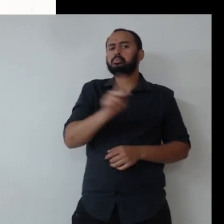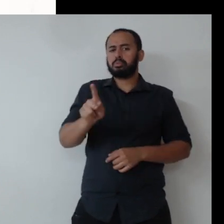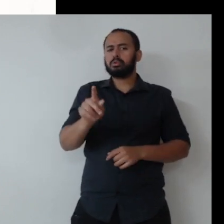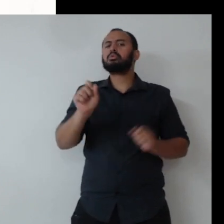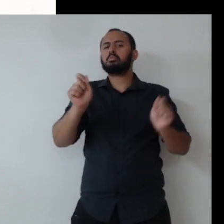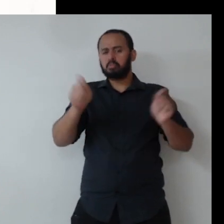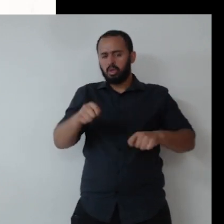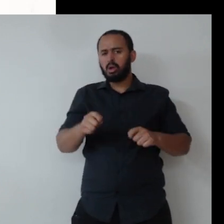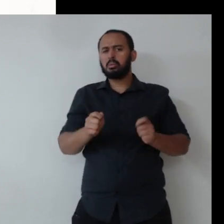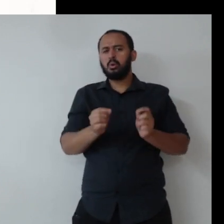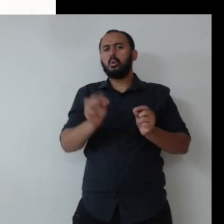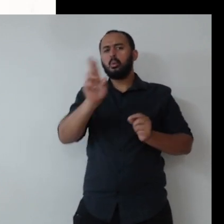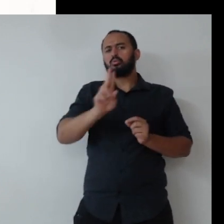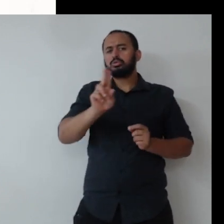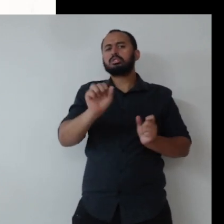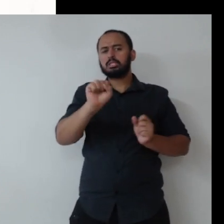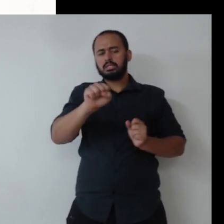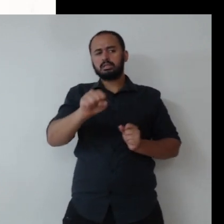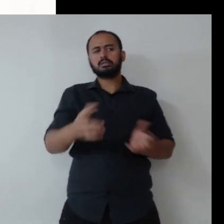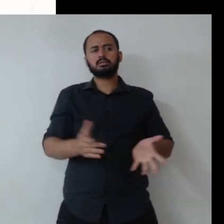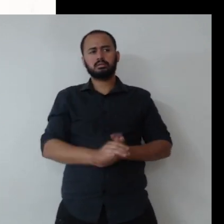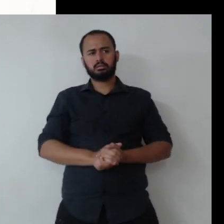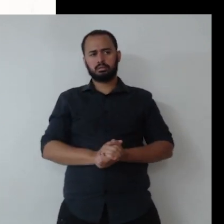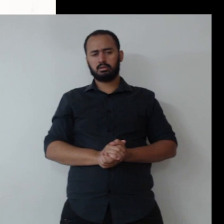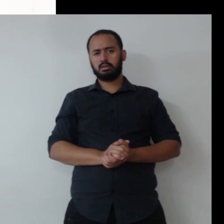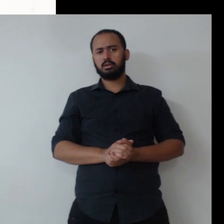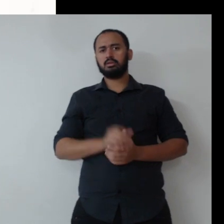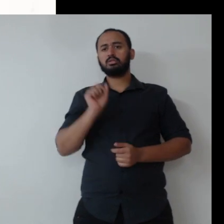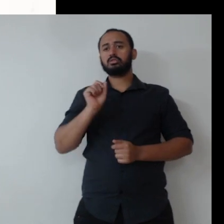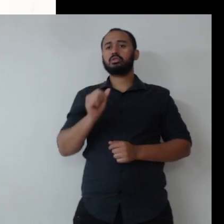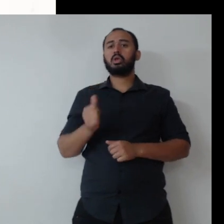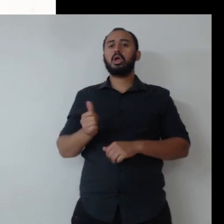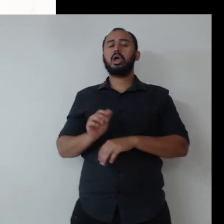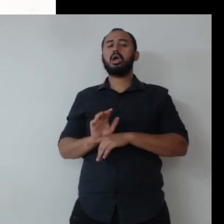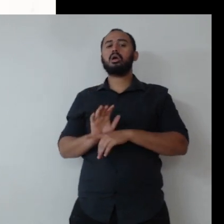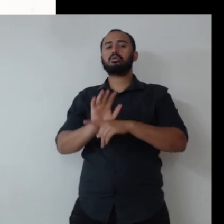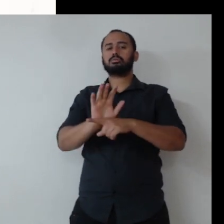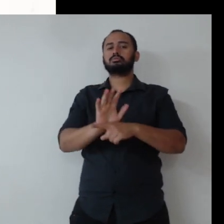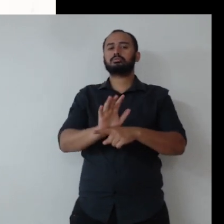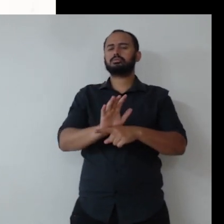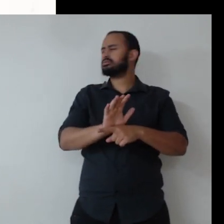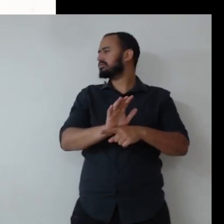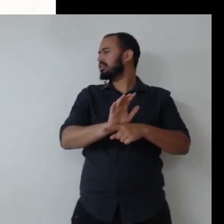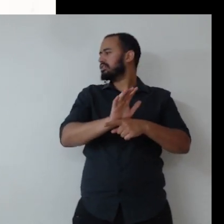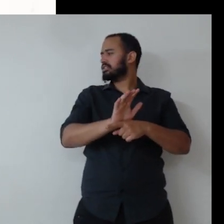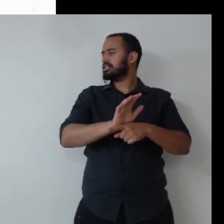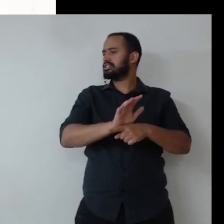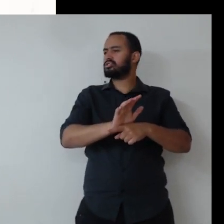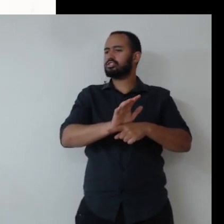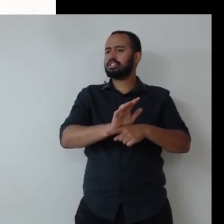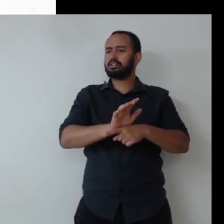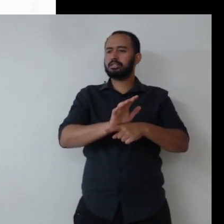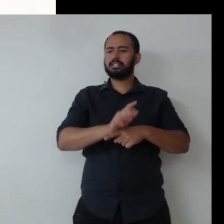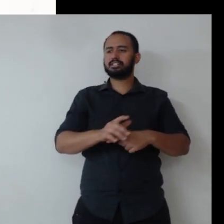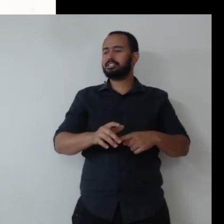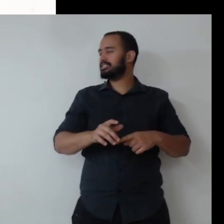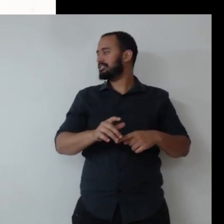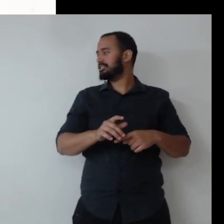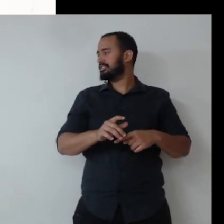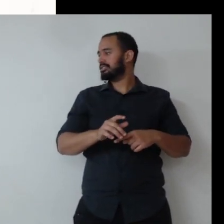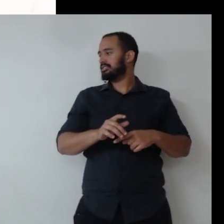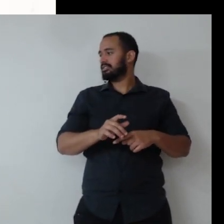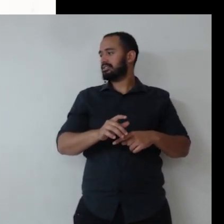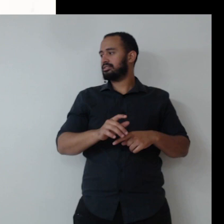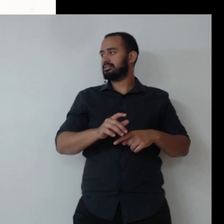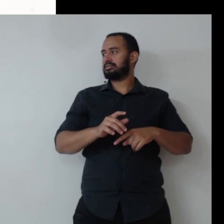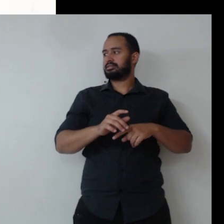porque ele tem uma grande sacada que eu acho muito interessante, que é conjugar sustentabilidade com a governança. E aí, sim, mas como é que eu vou